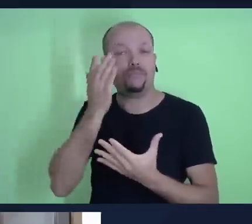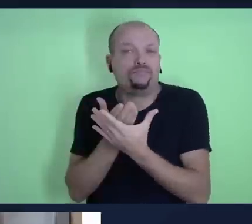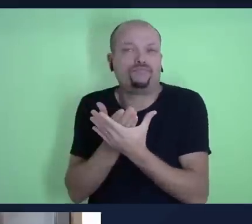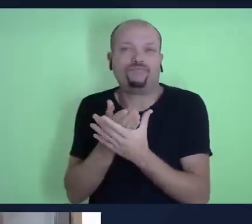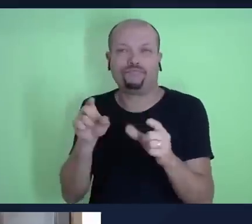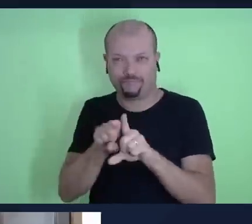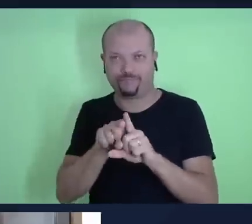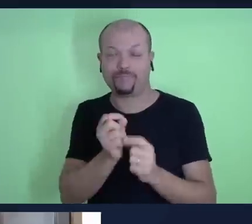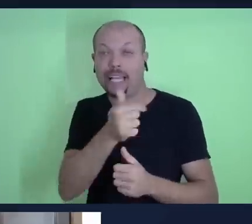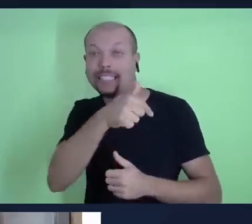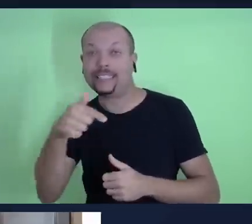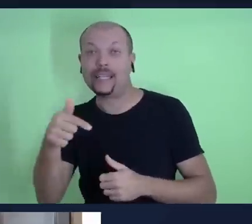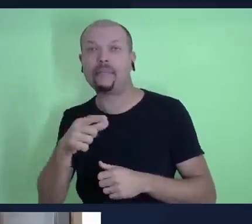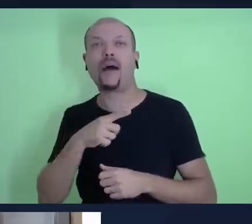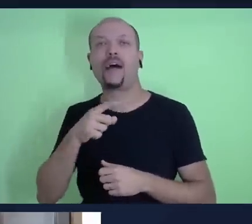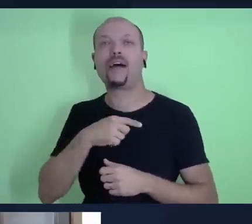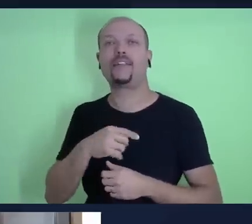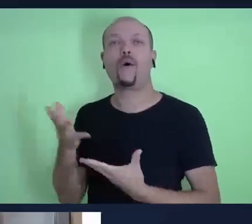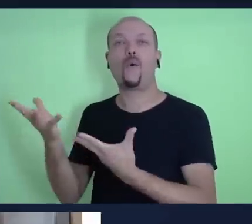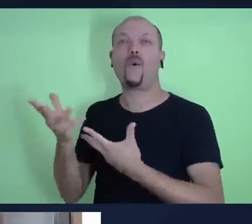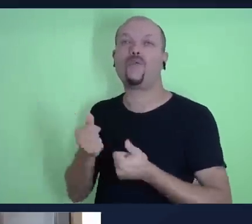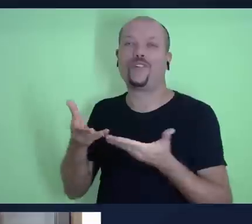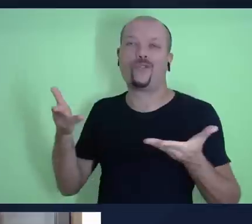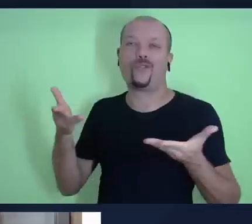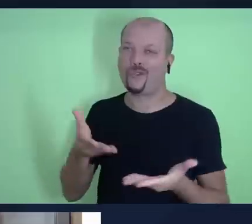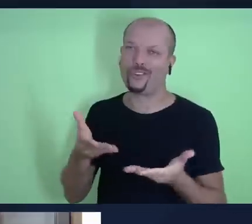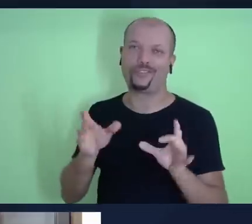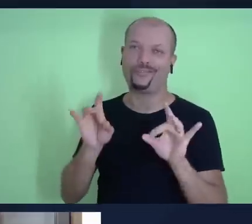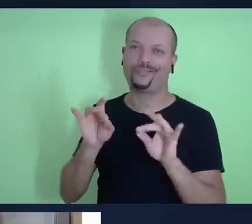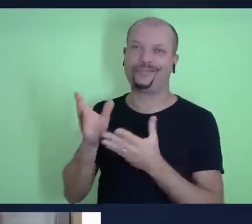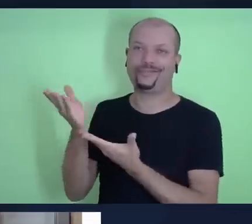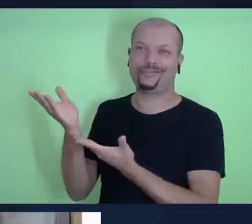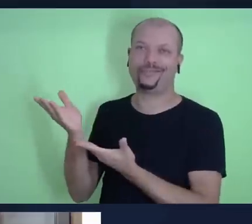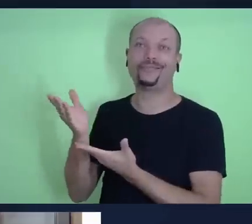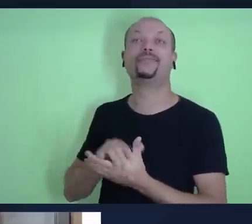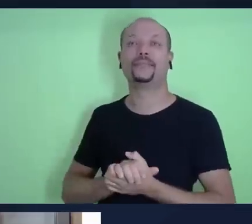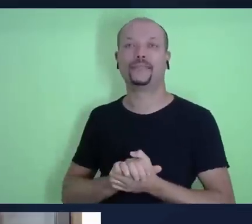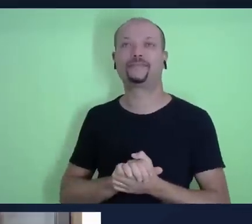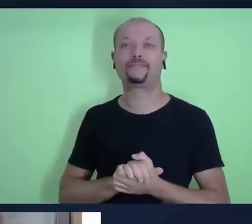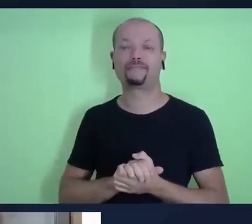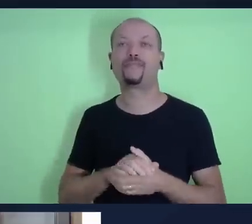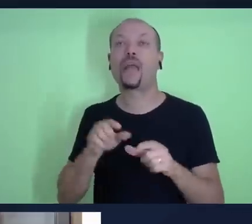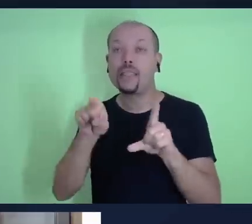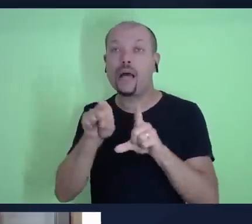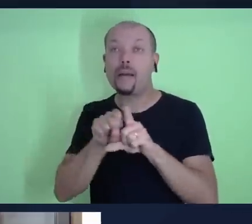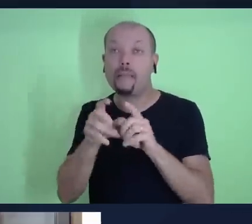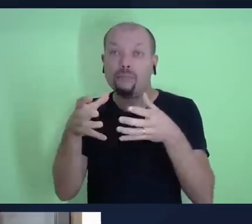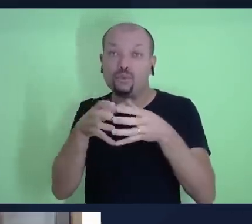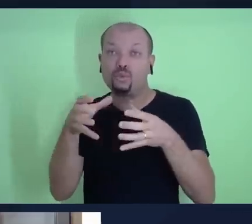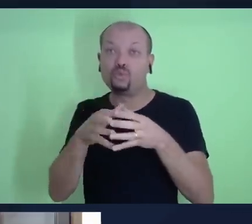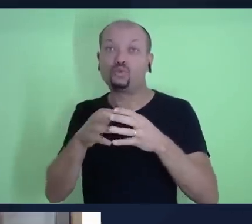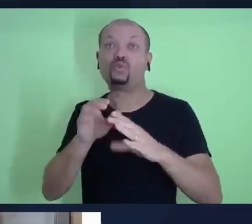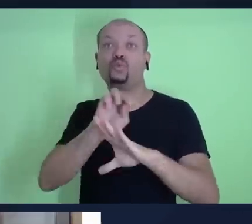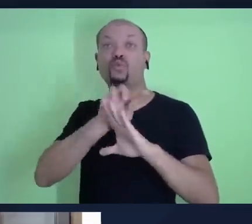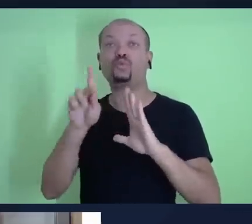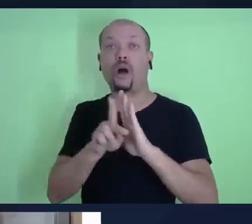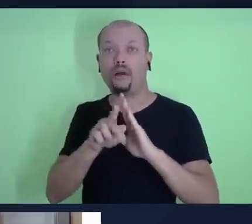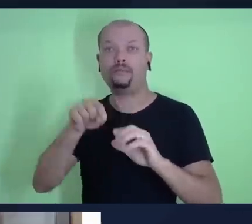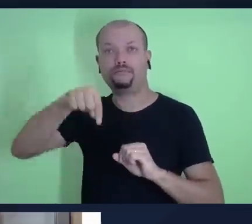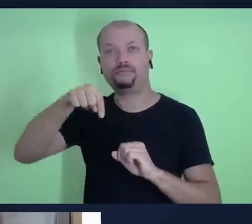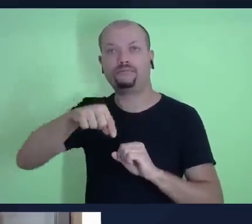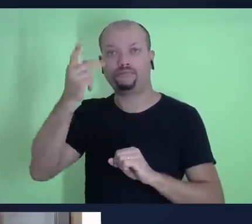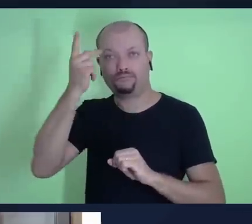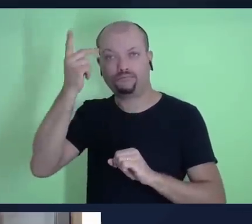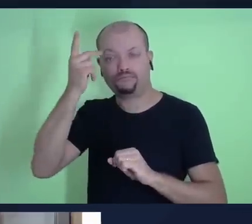semana, eu tenho como convidado aqui, especial também, da comunidade aqui da Igreja do Unaspe, do